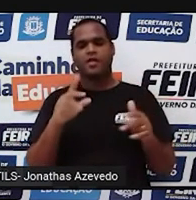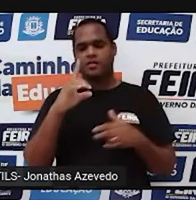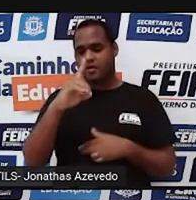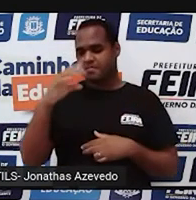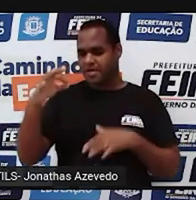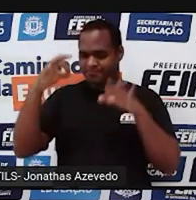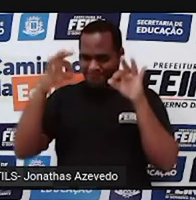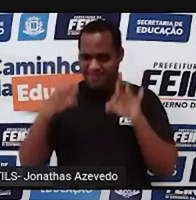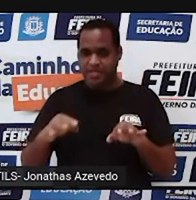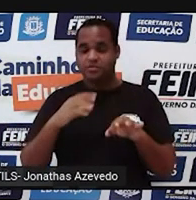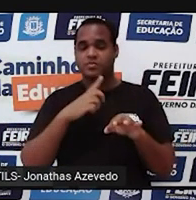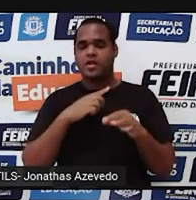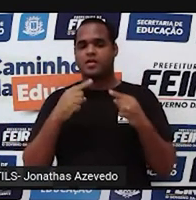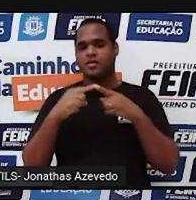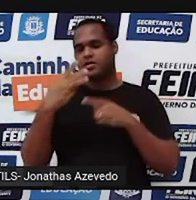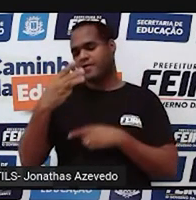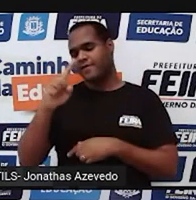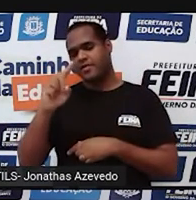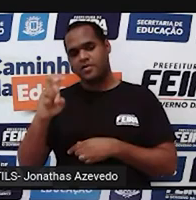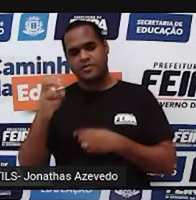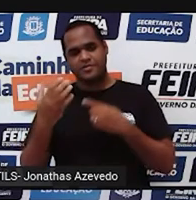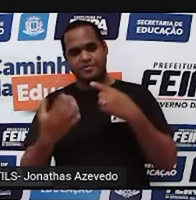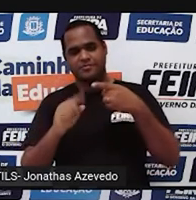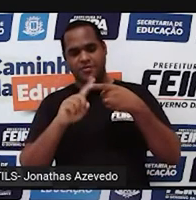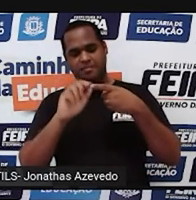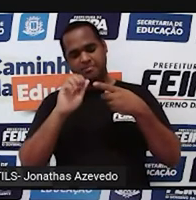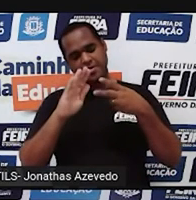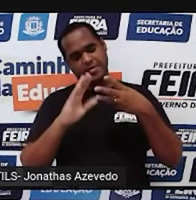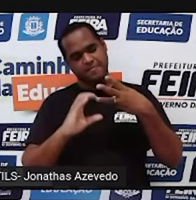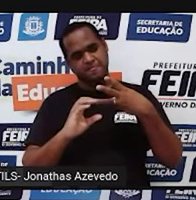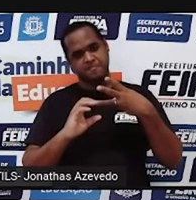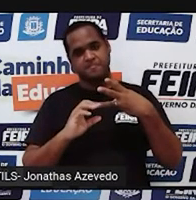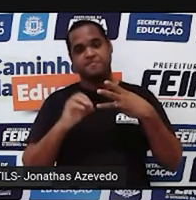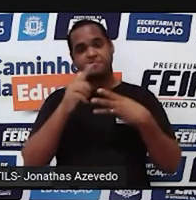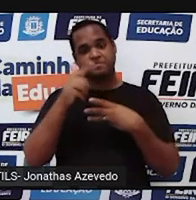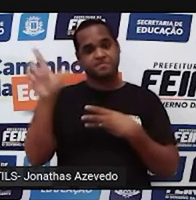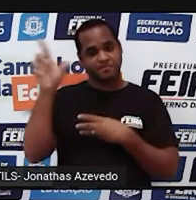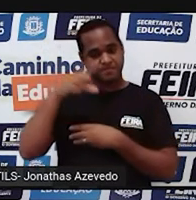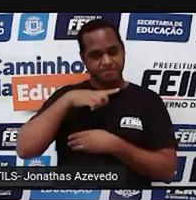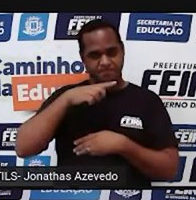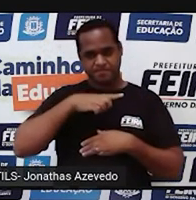exato, 3,5. Próxima.